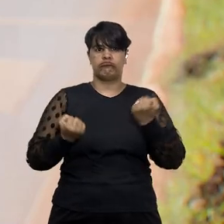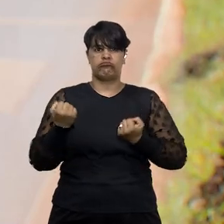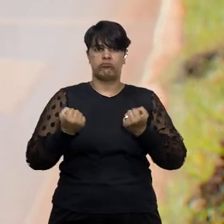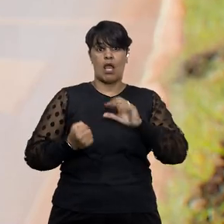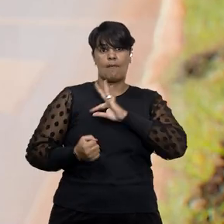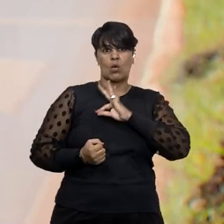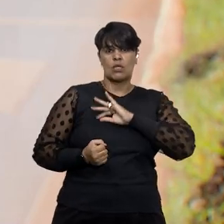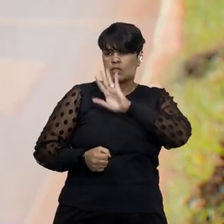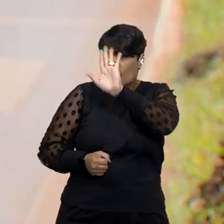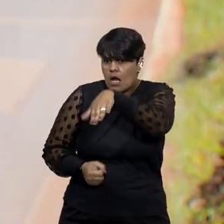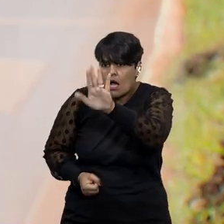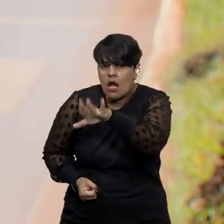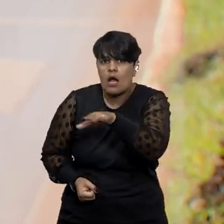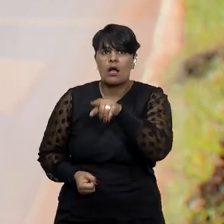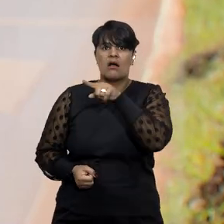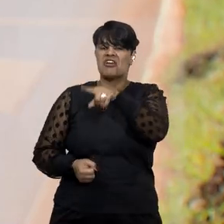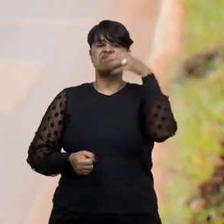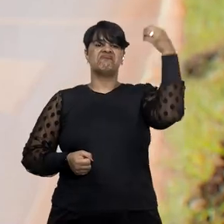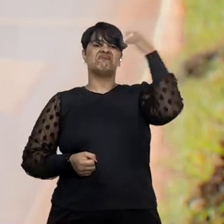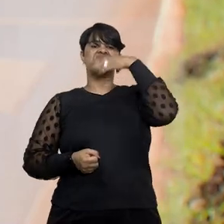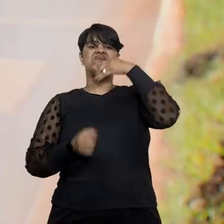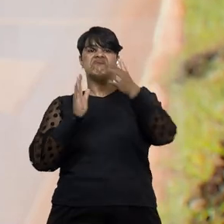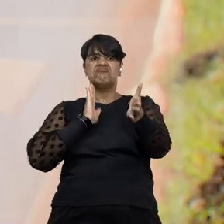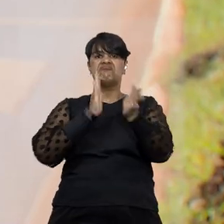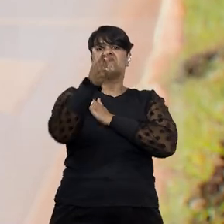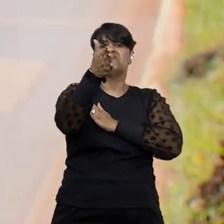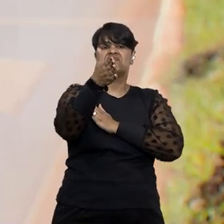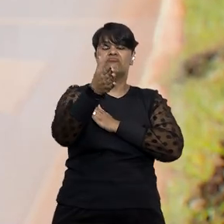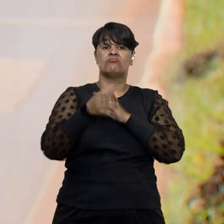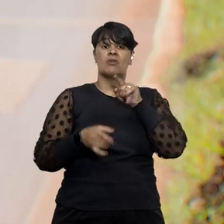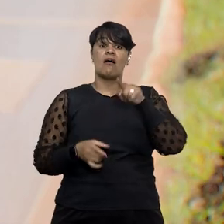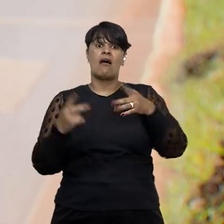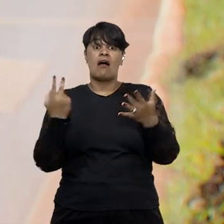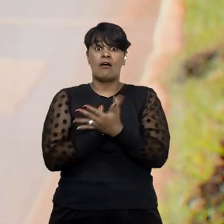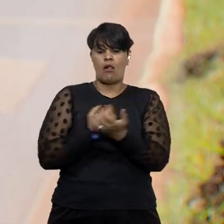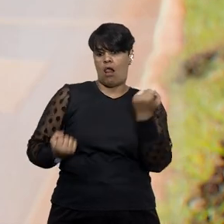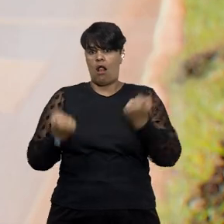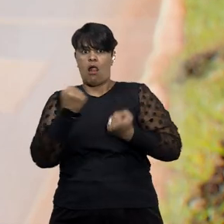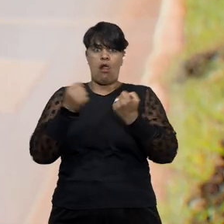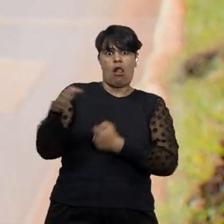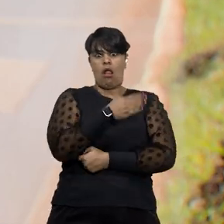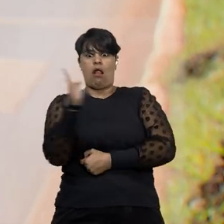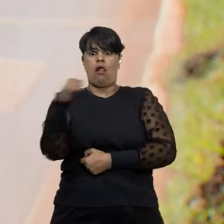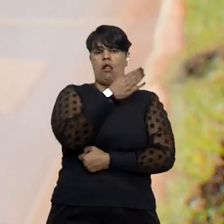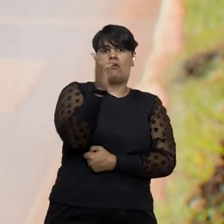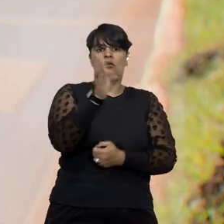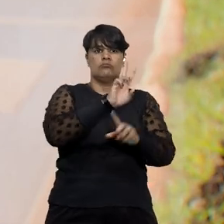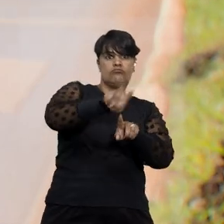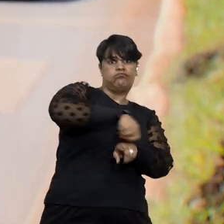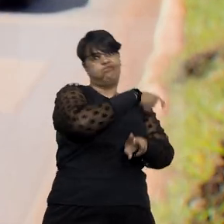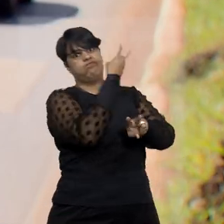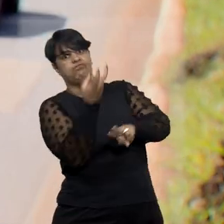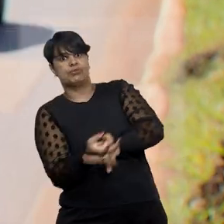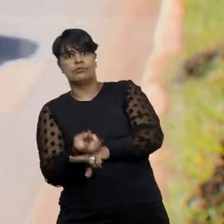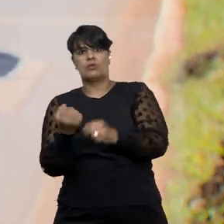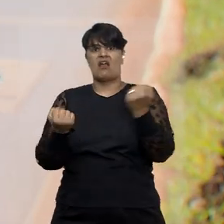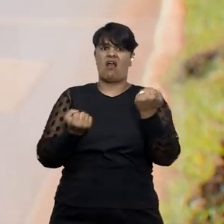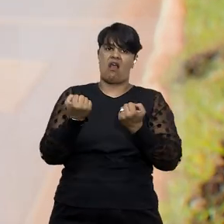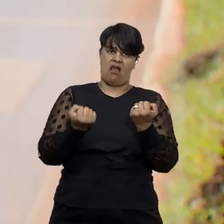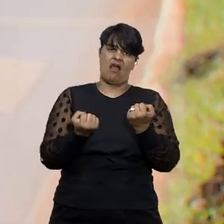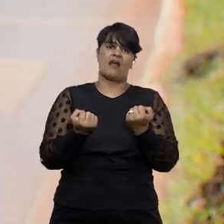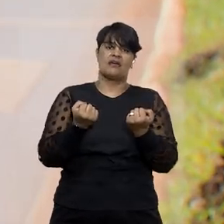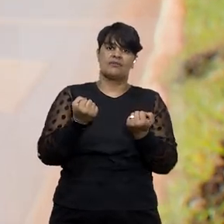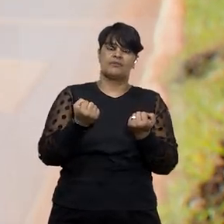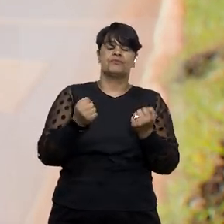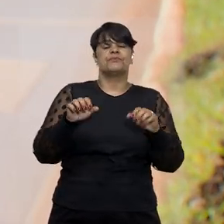desobedeceu a ordem de parada dos agentes. Na fuga, ele perdeu o controle da direção e tombou o veículo. Segundo a